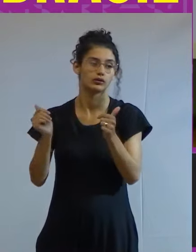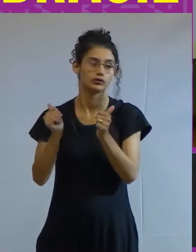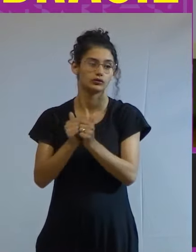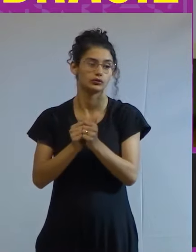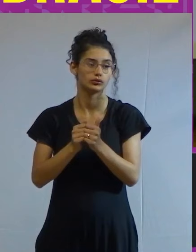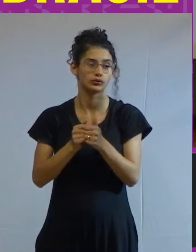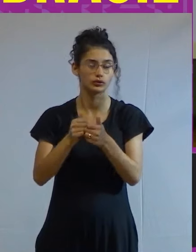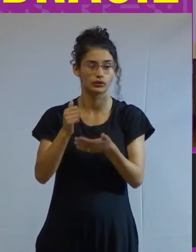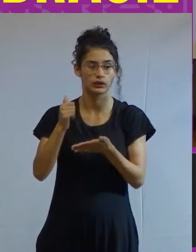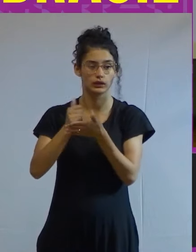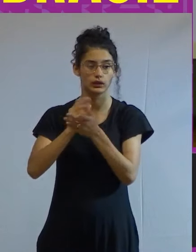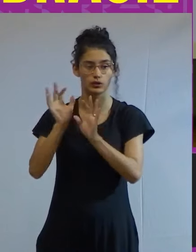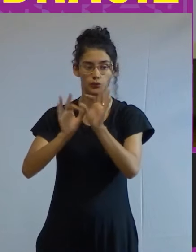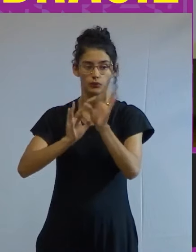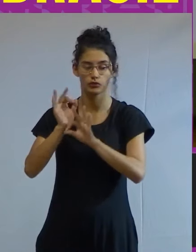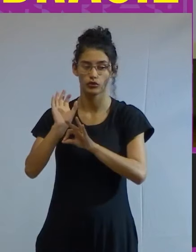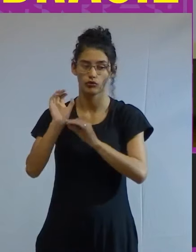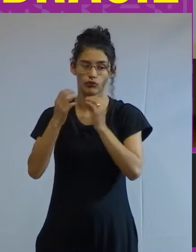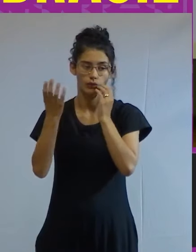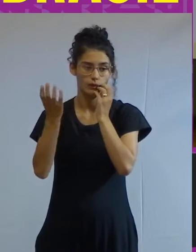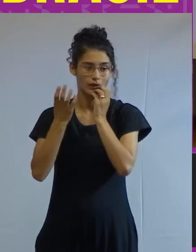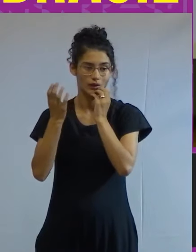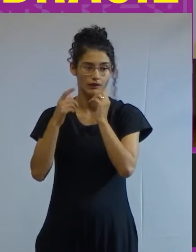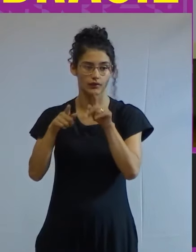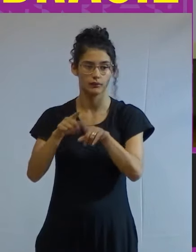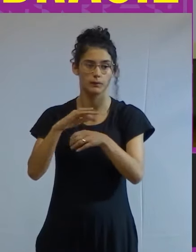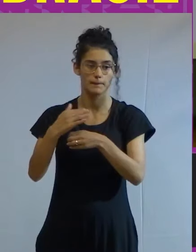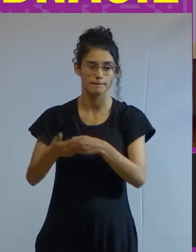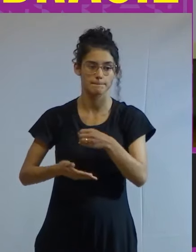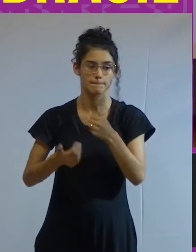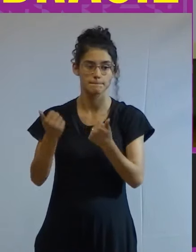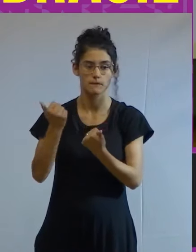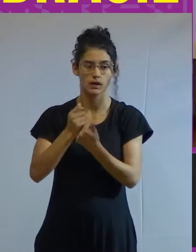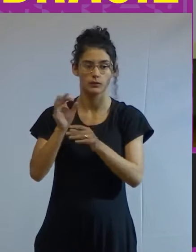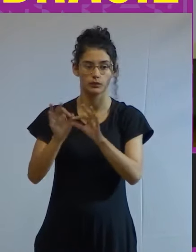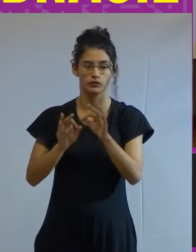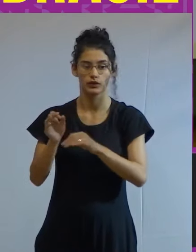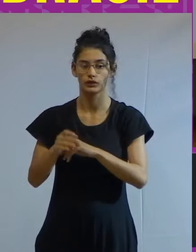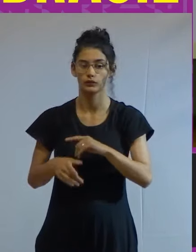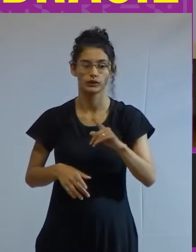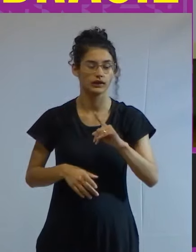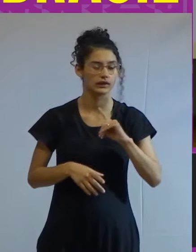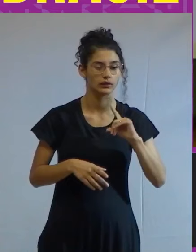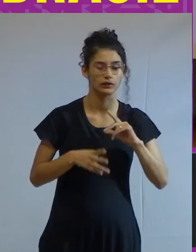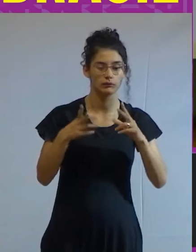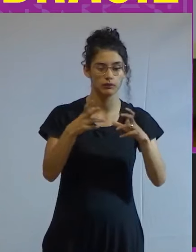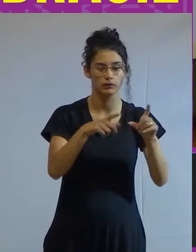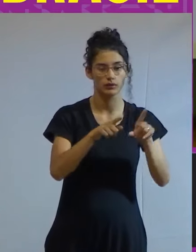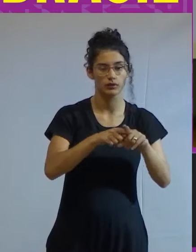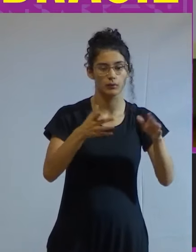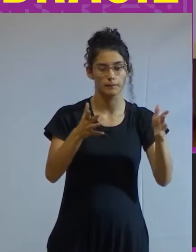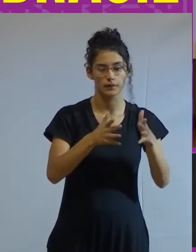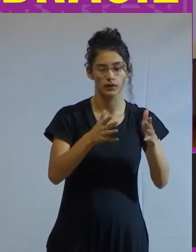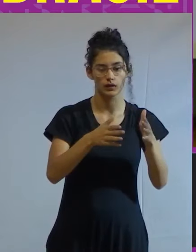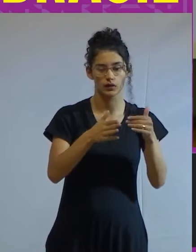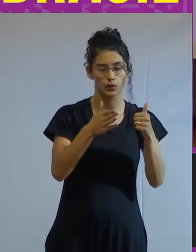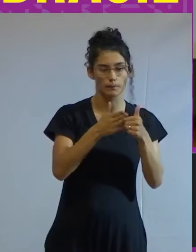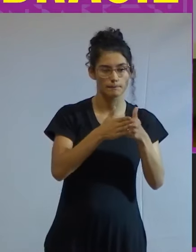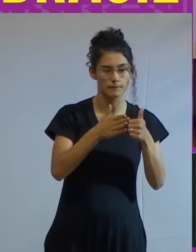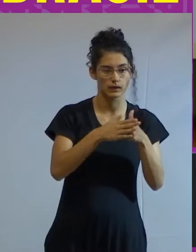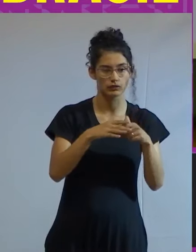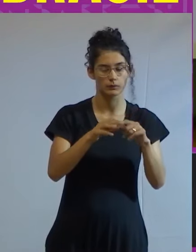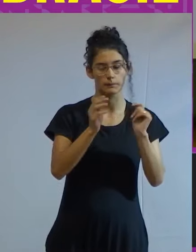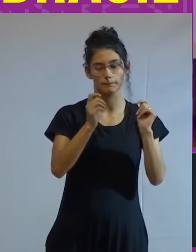sustentando esse projeto ou querendo sustentar esse projeto e não existe à vista no curto prazo nem no médio prazo